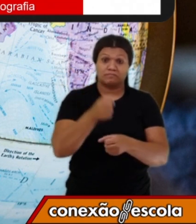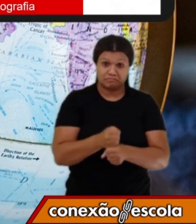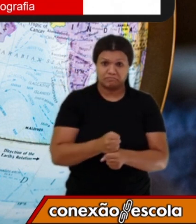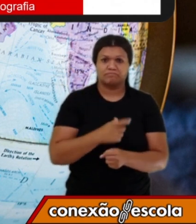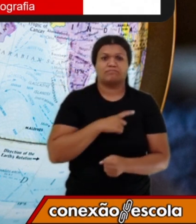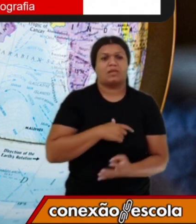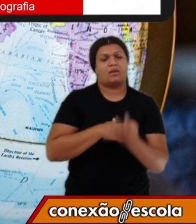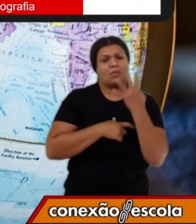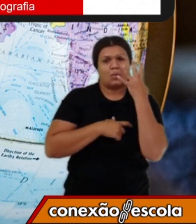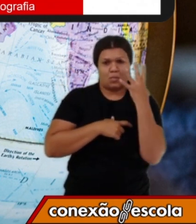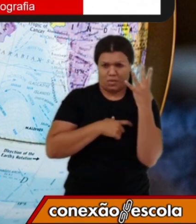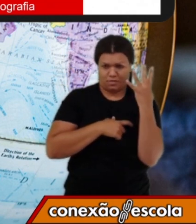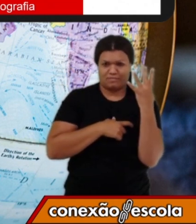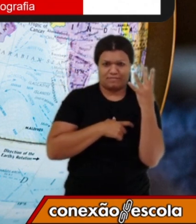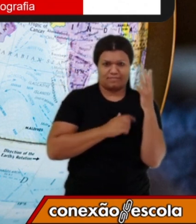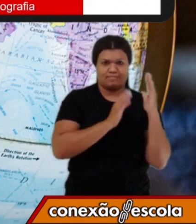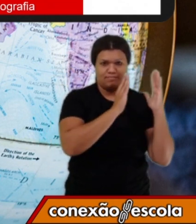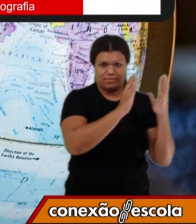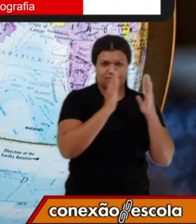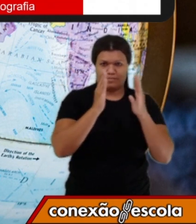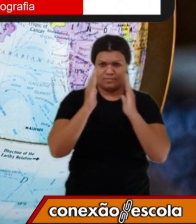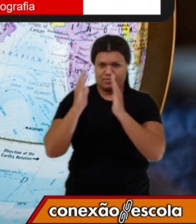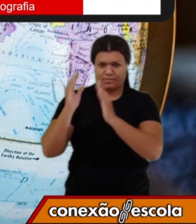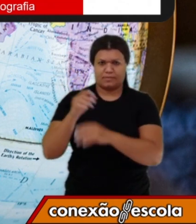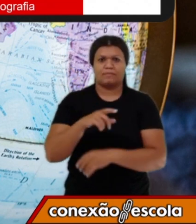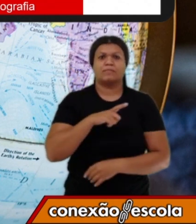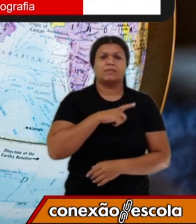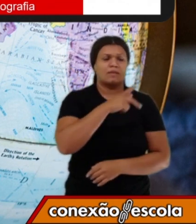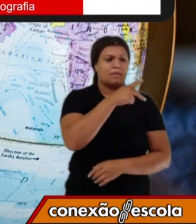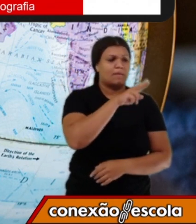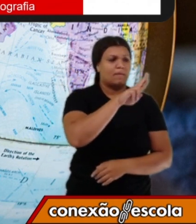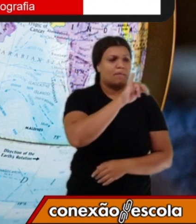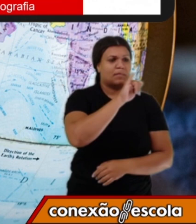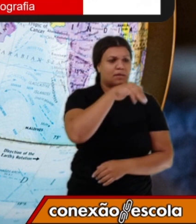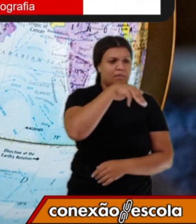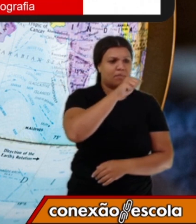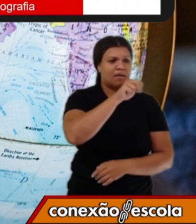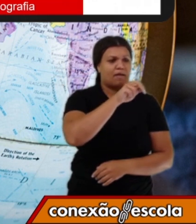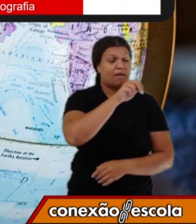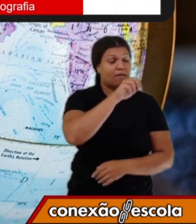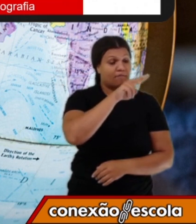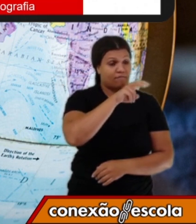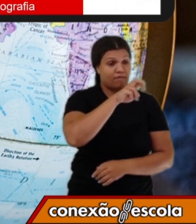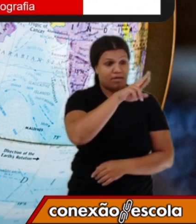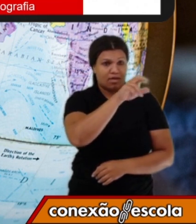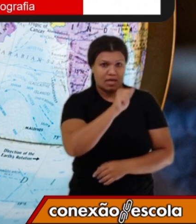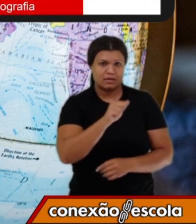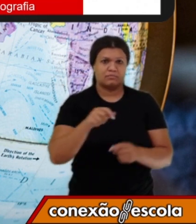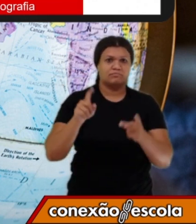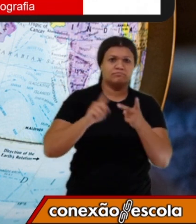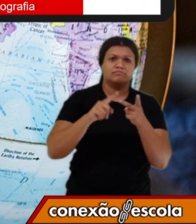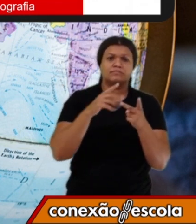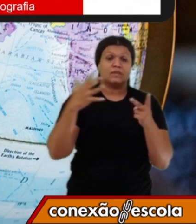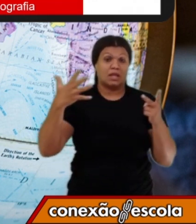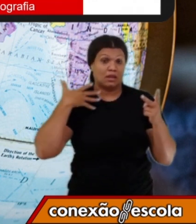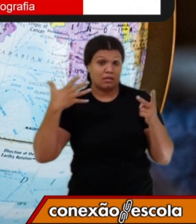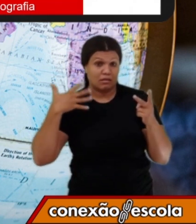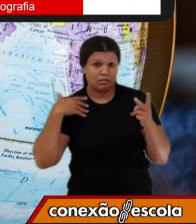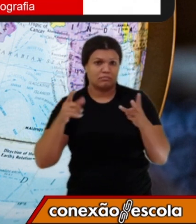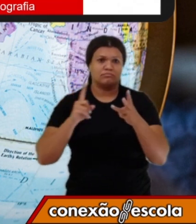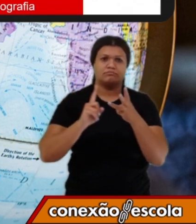temos quatro estações do ano. primavera, verão, outono e inverno.